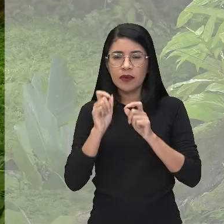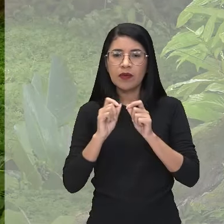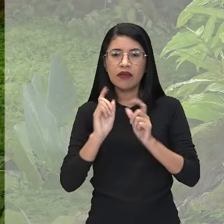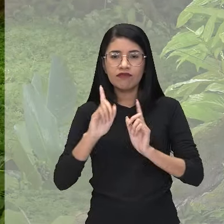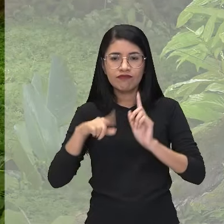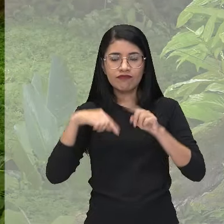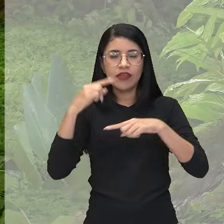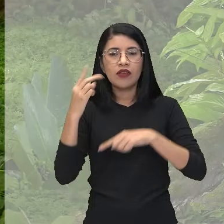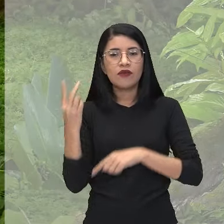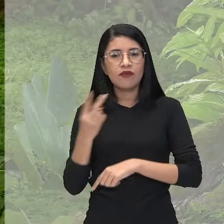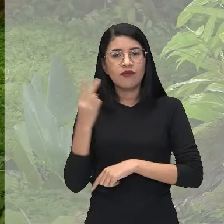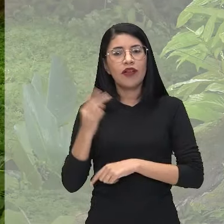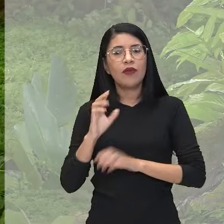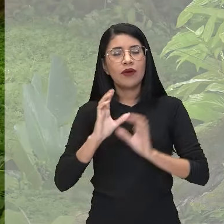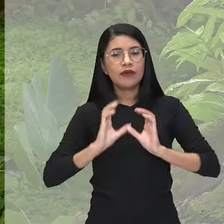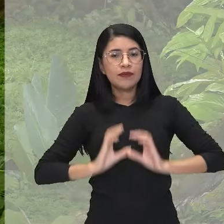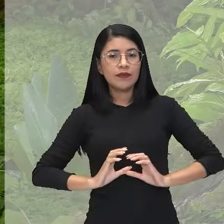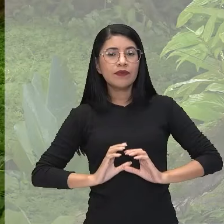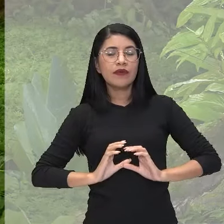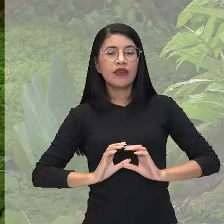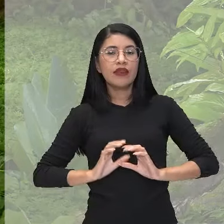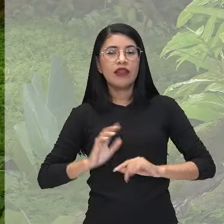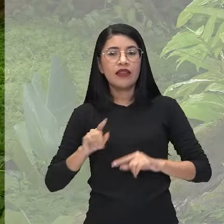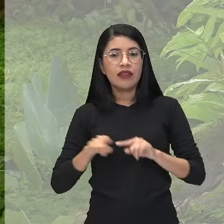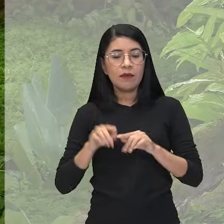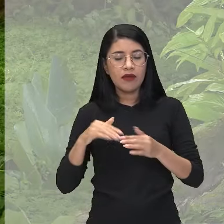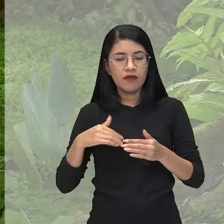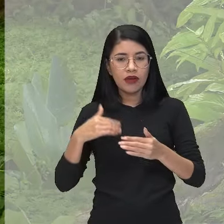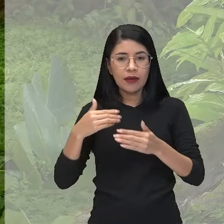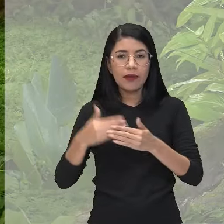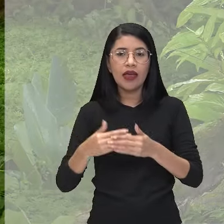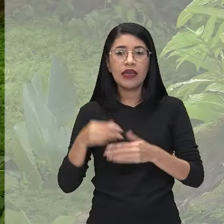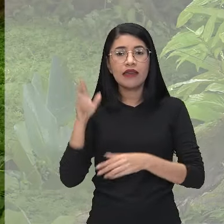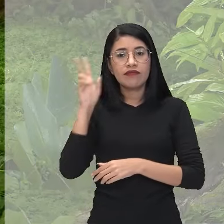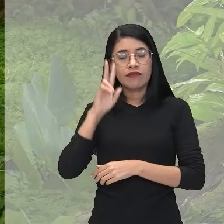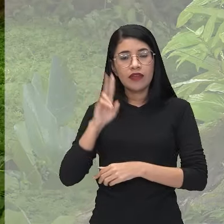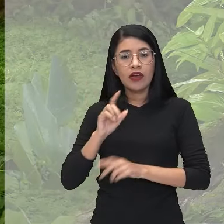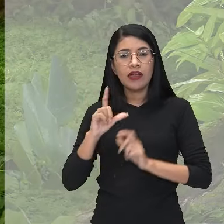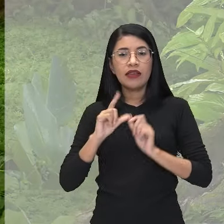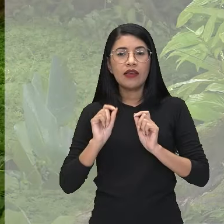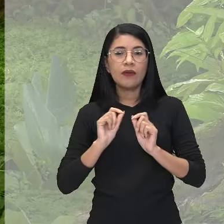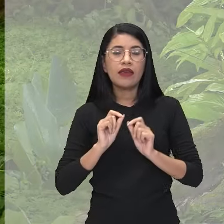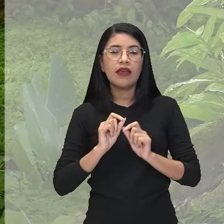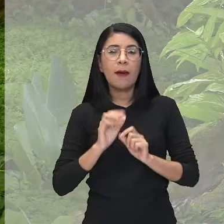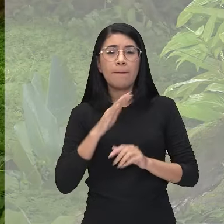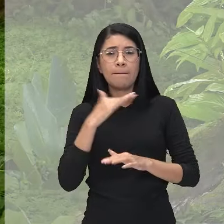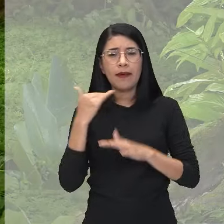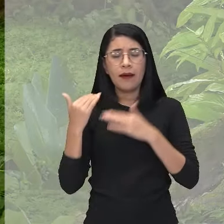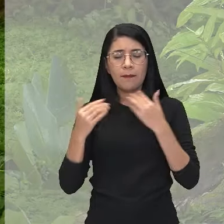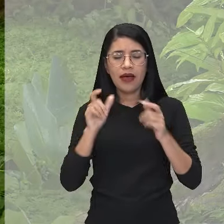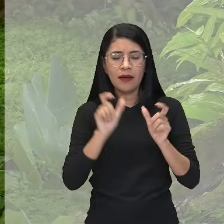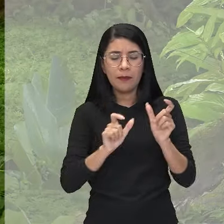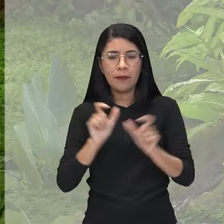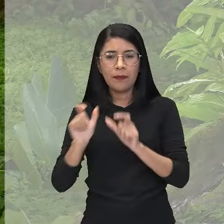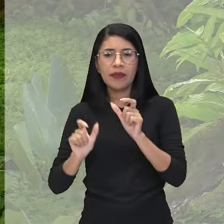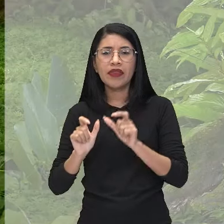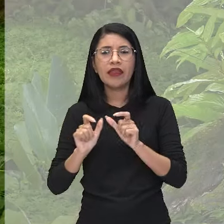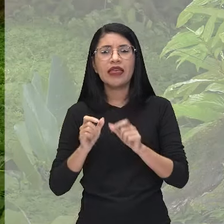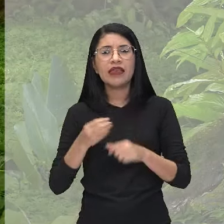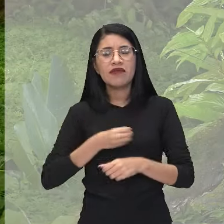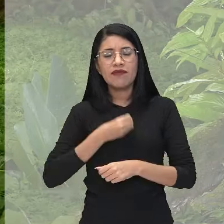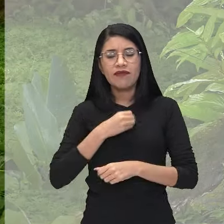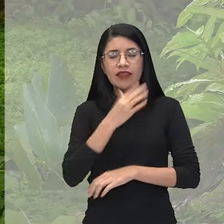valores da civilização adventícia, né? Que historicamente tem dizimado os povos da floresta e